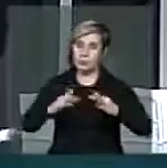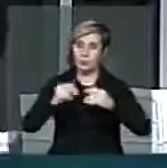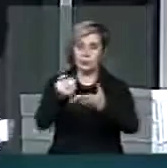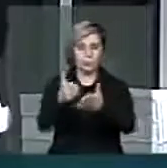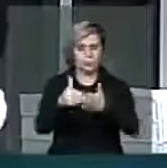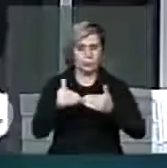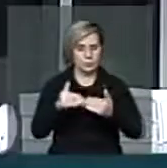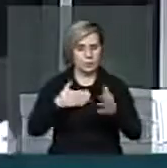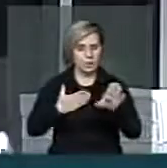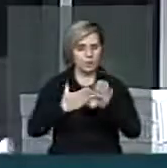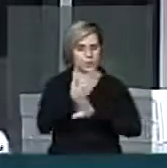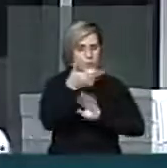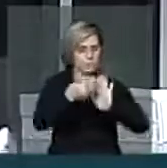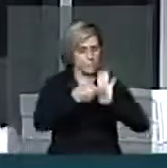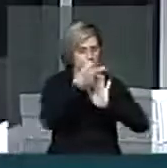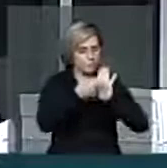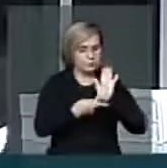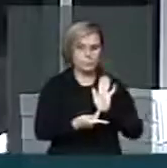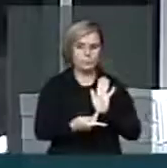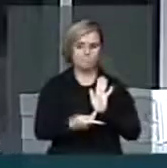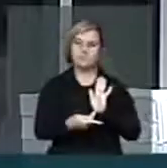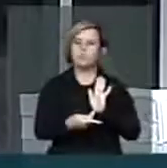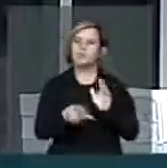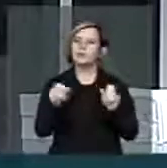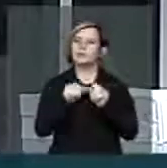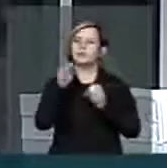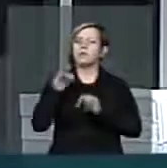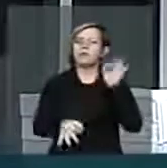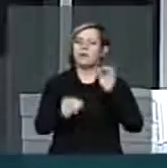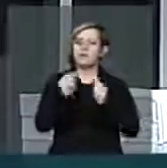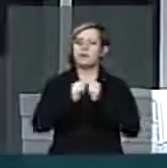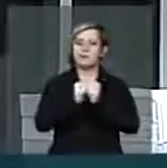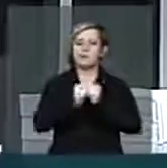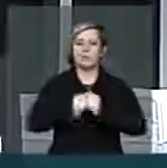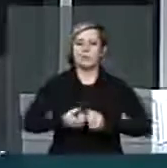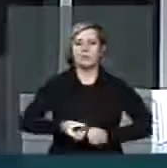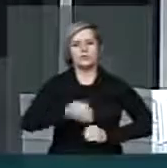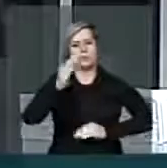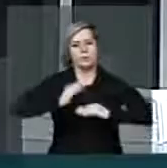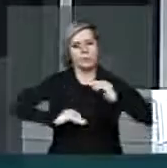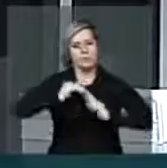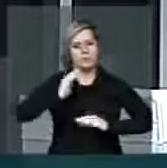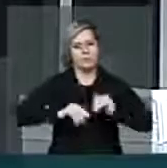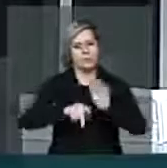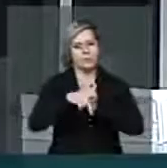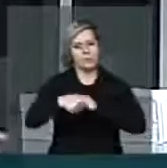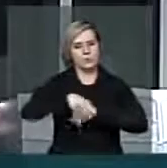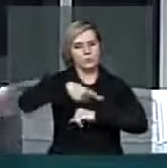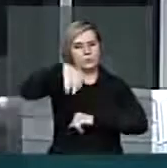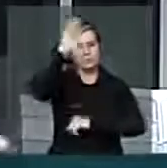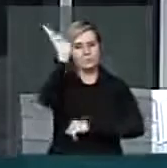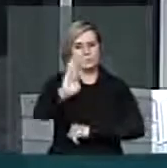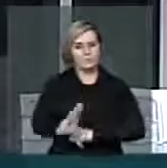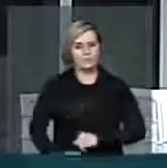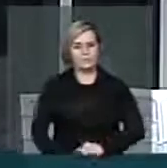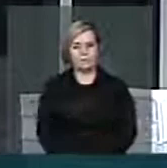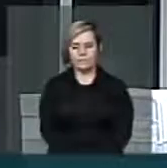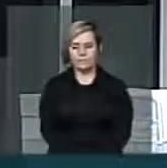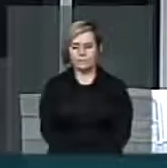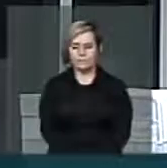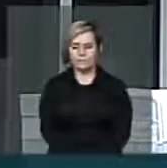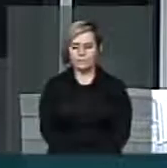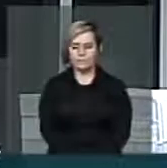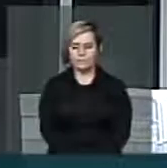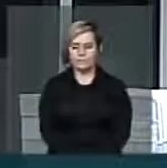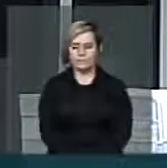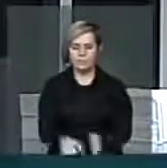Aprovar esse projeto é fazer justiça com tantos profissionais que nós temos no rádio do nosso país.